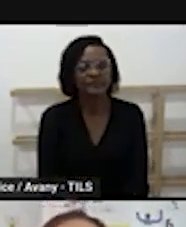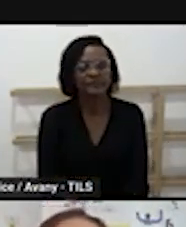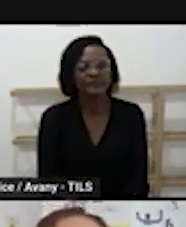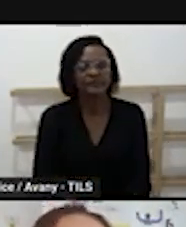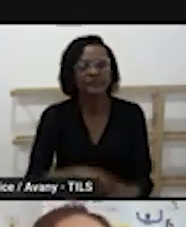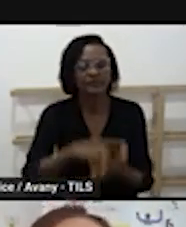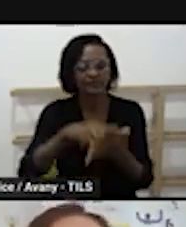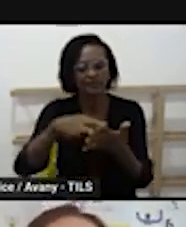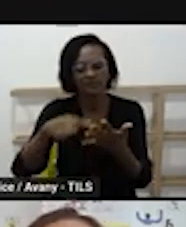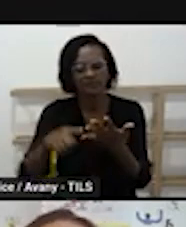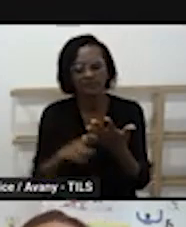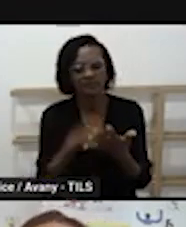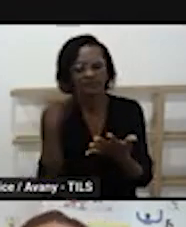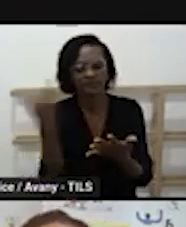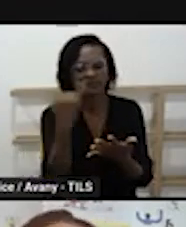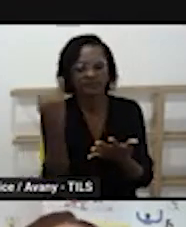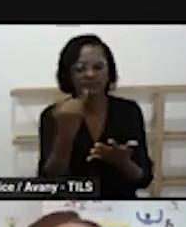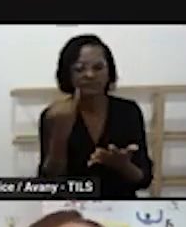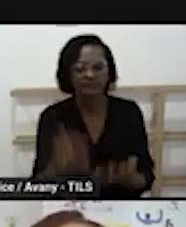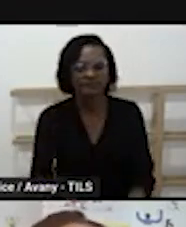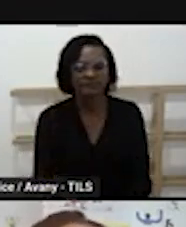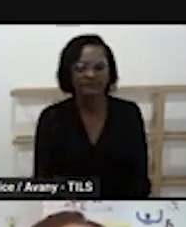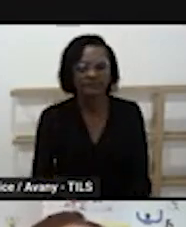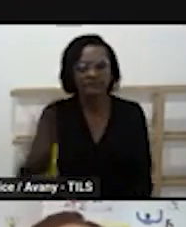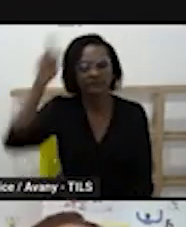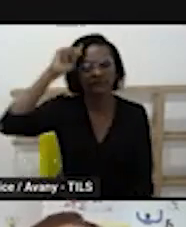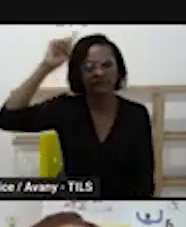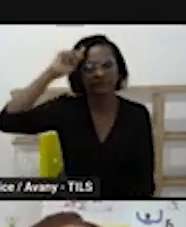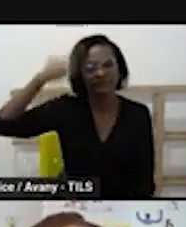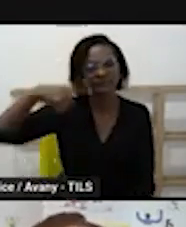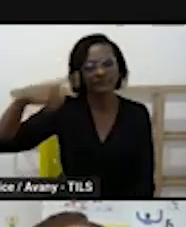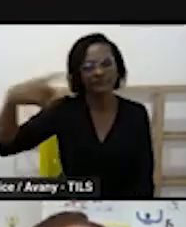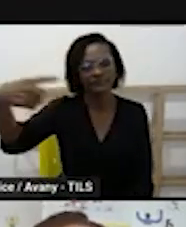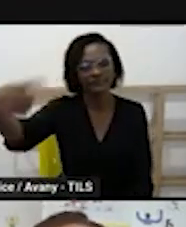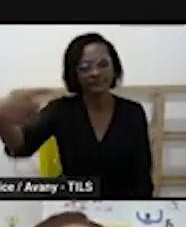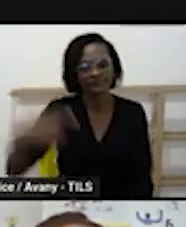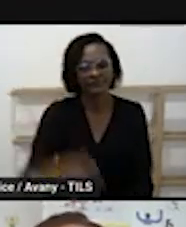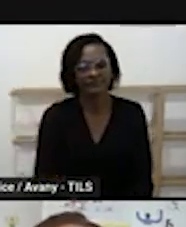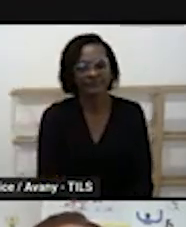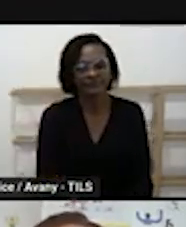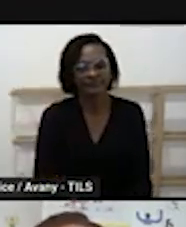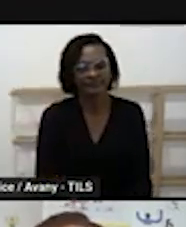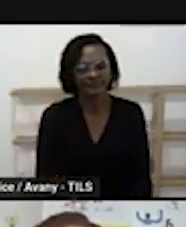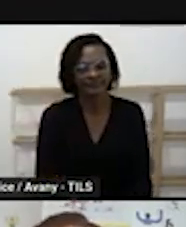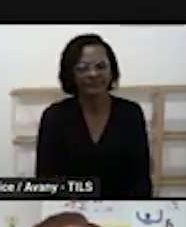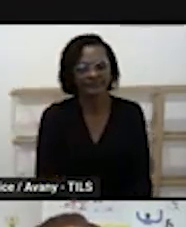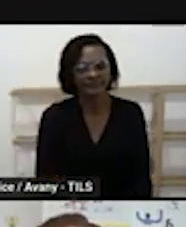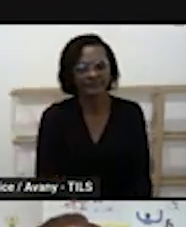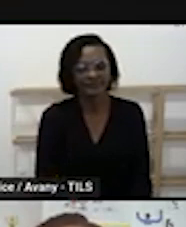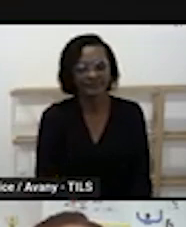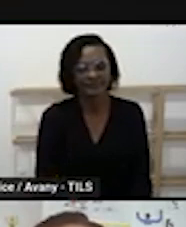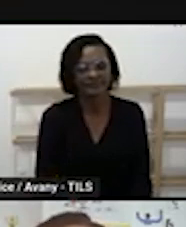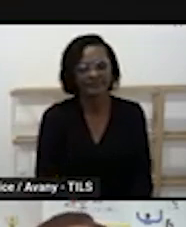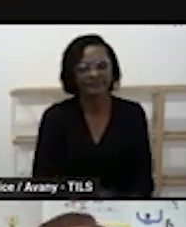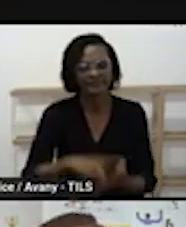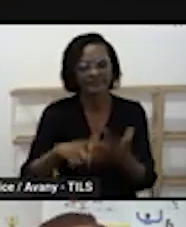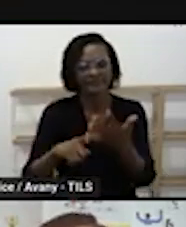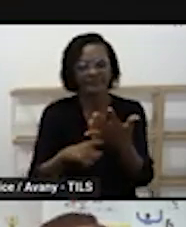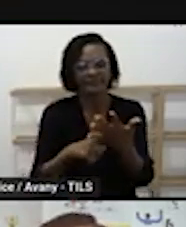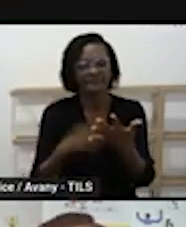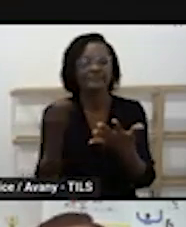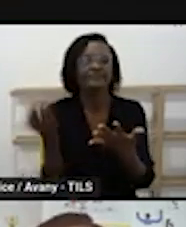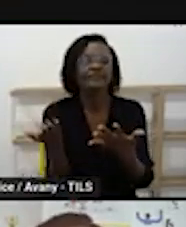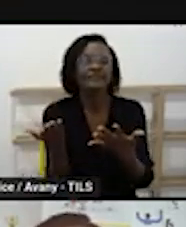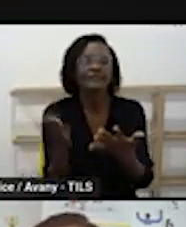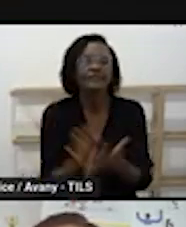E aí, tudo que vocês falaram um pouco mais aparece aqui nesse diagrama em que a gente traz essa organização